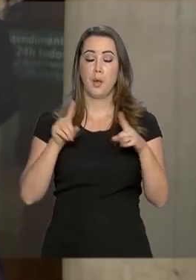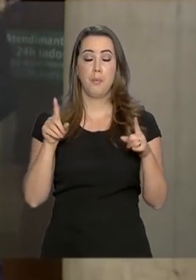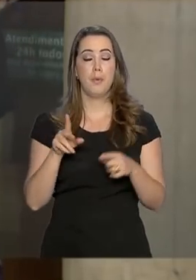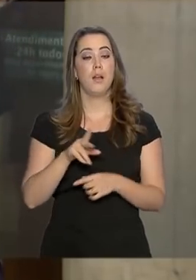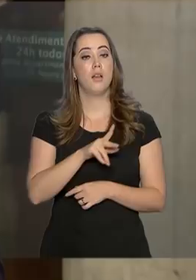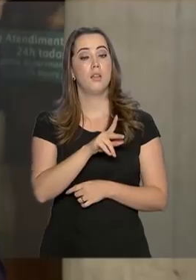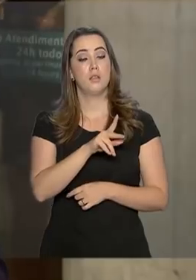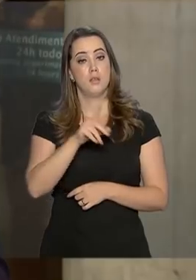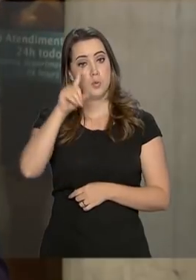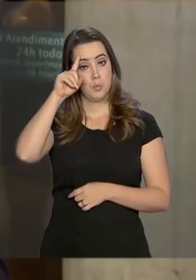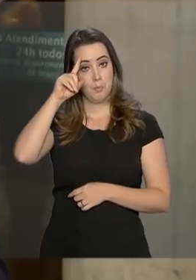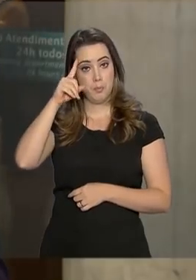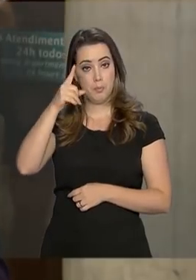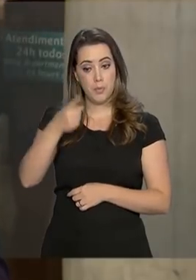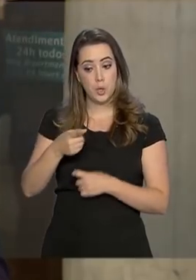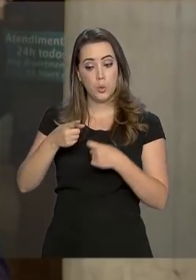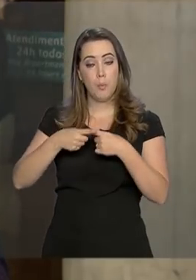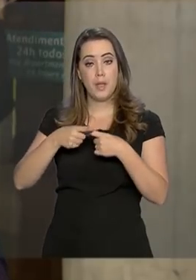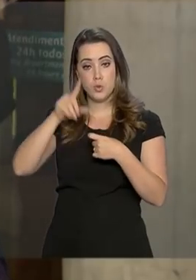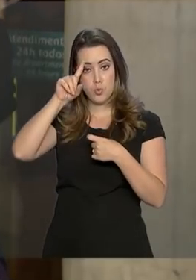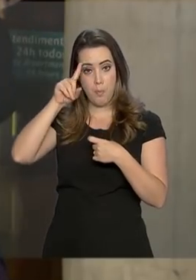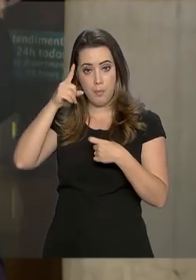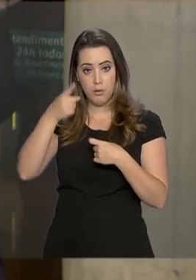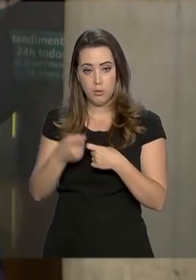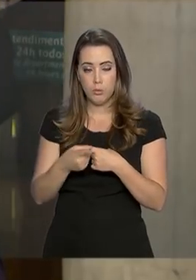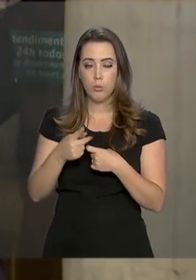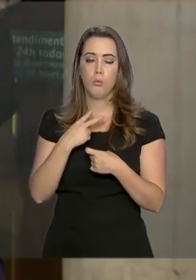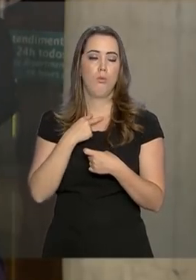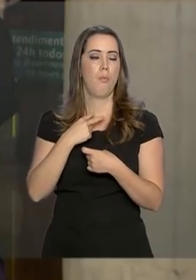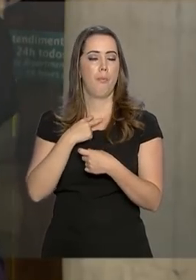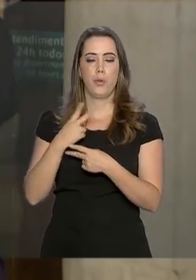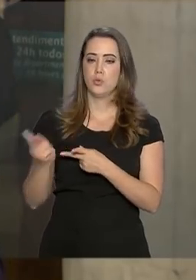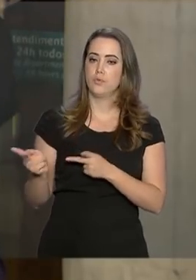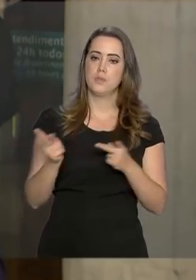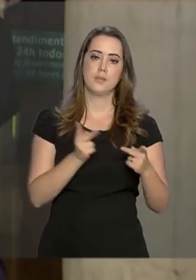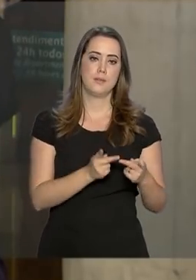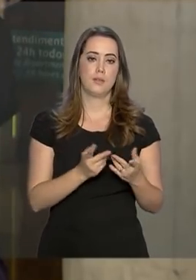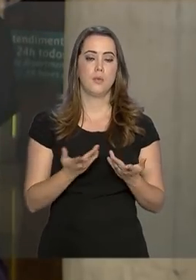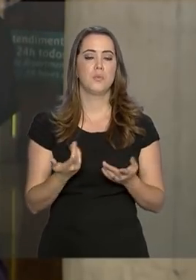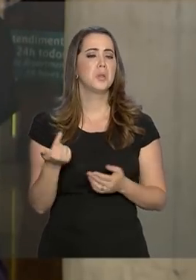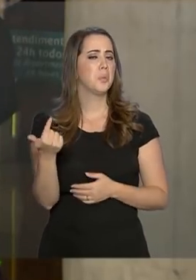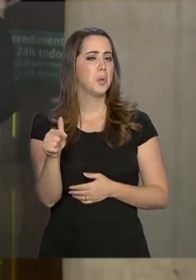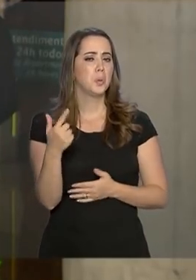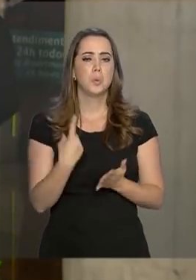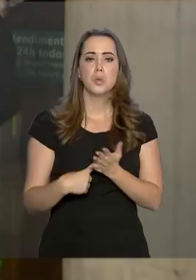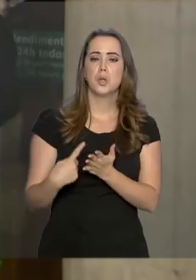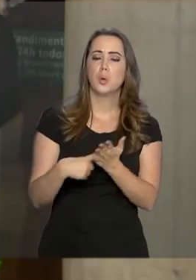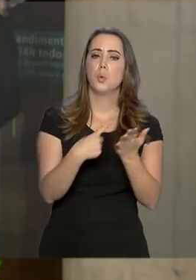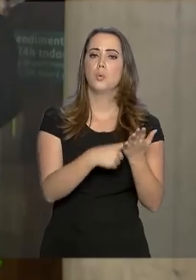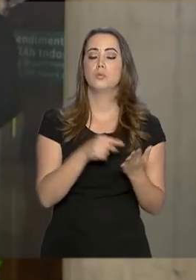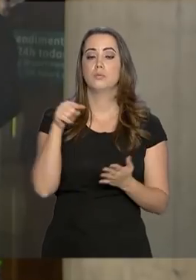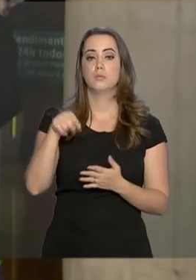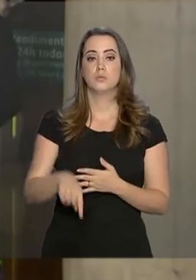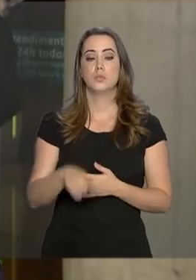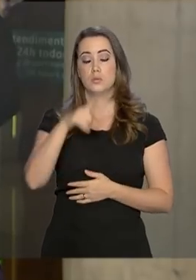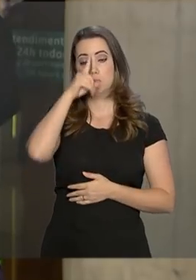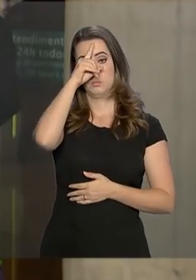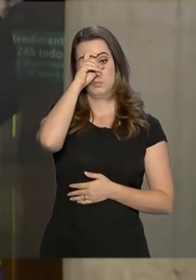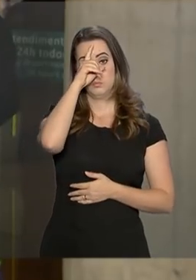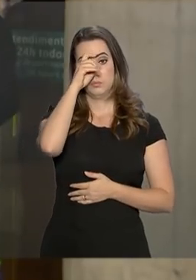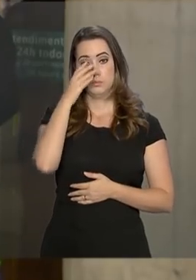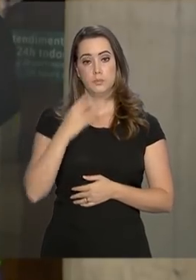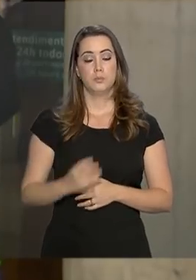estão restritas E não há por enquanto na agenda oficial do presidente Nenhum encontro marcado aqui no hospital